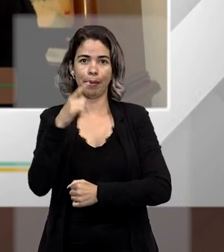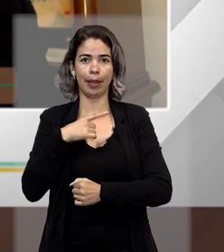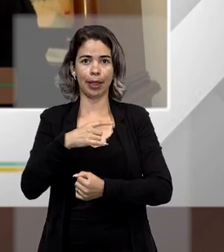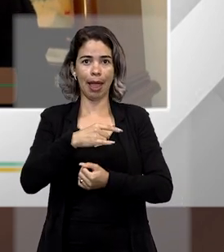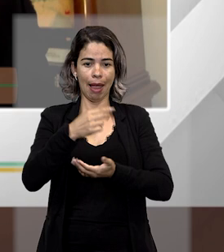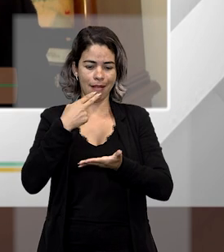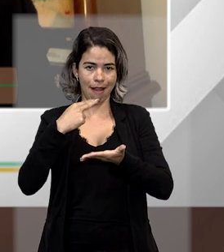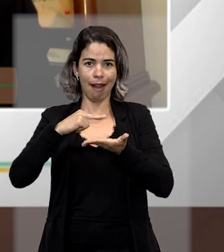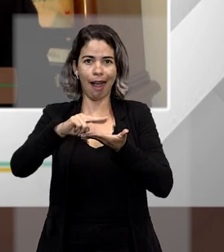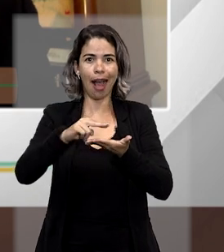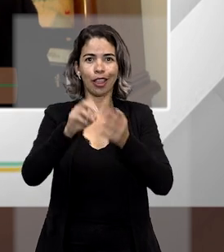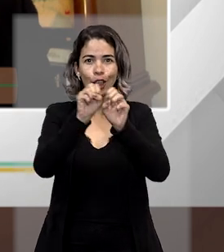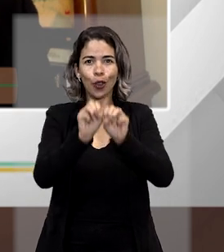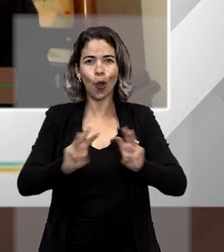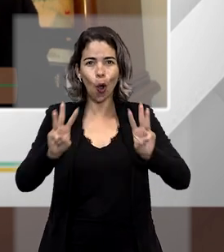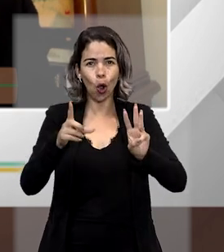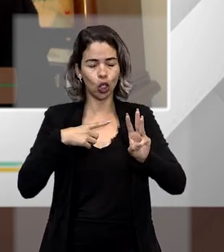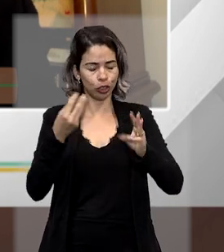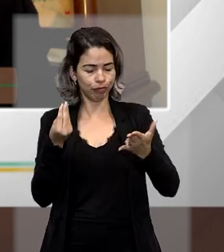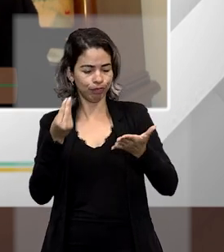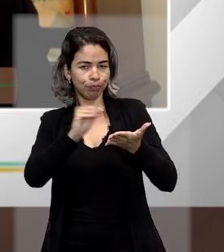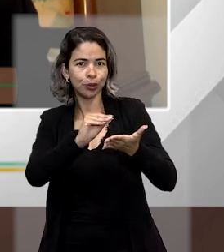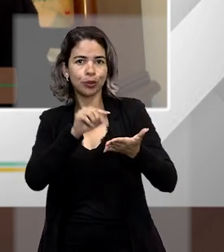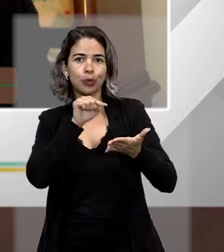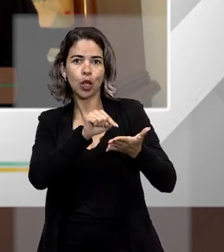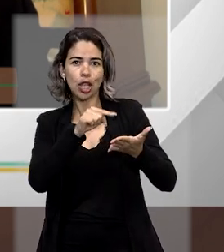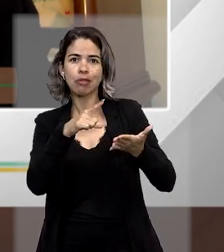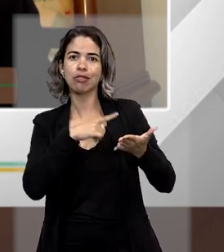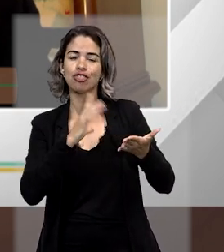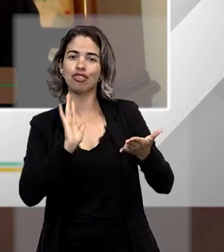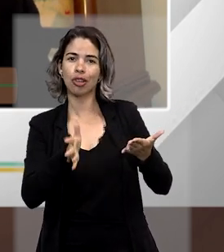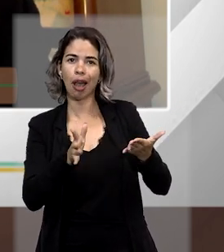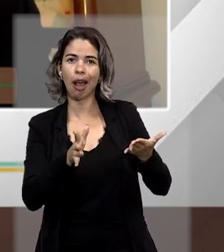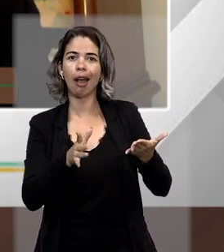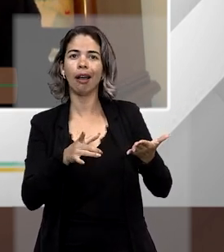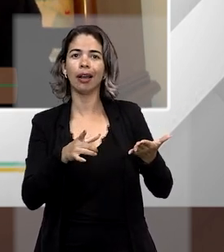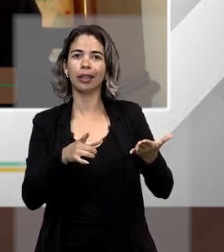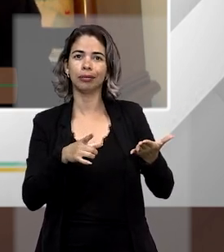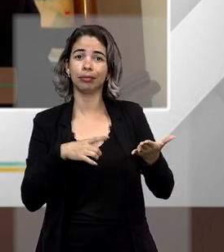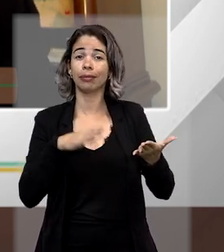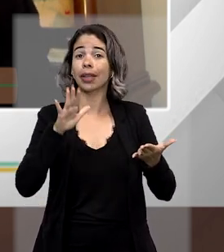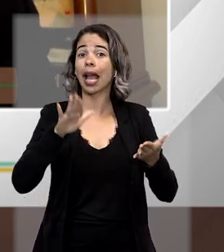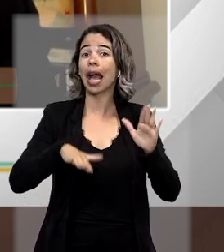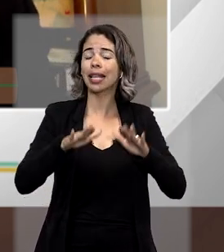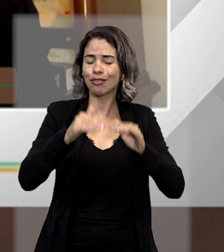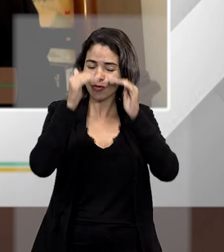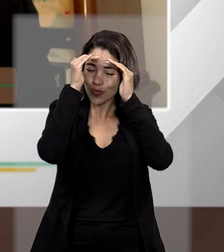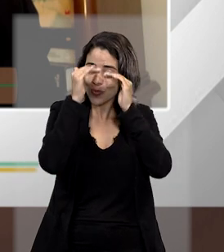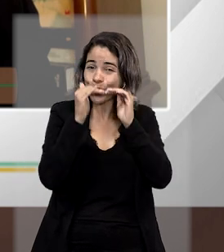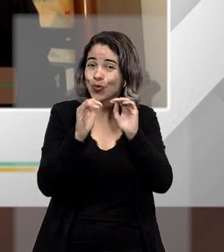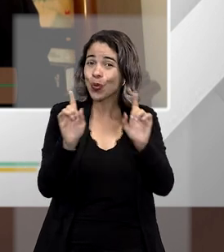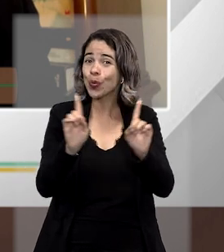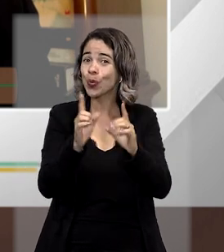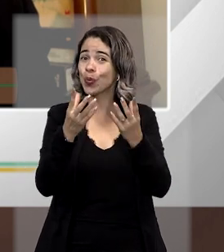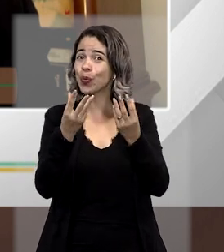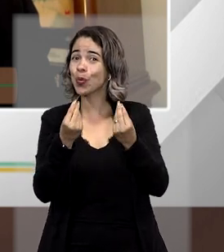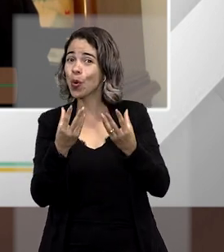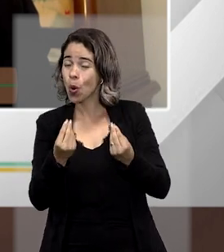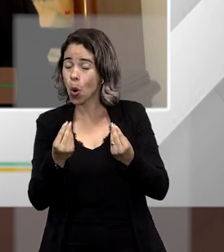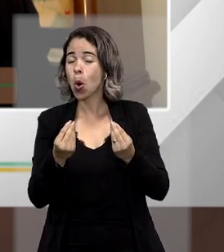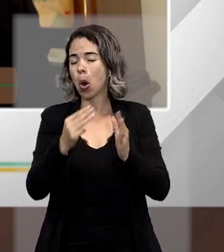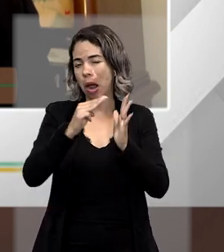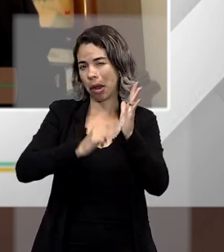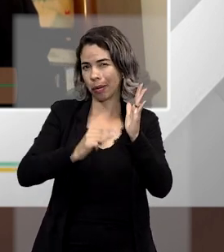ONU, por exemplo, e a Carta da ONU tem ali expressa, apesar de não ser muito seguida por vários